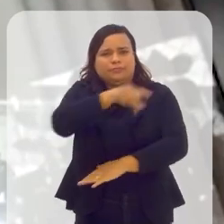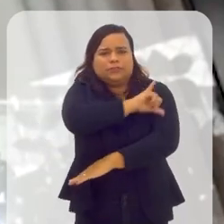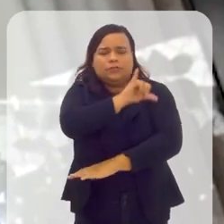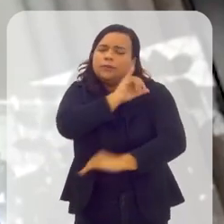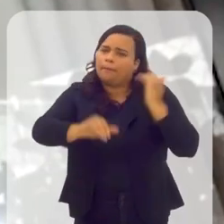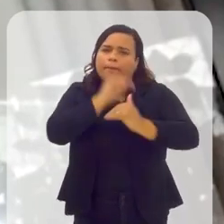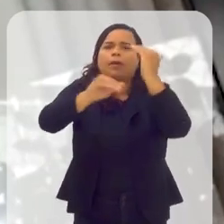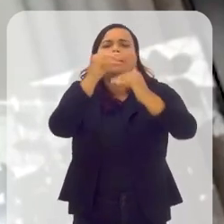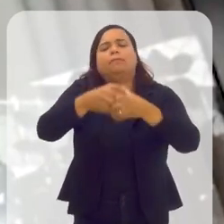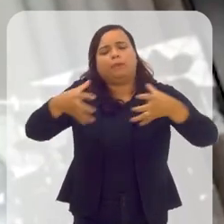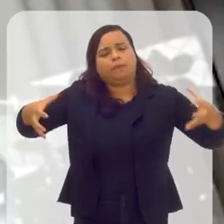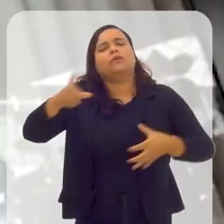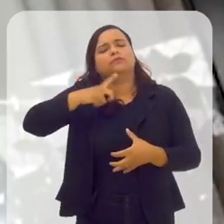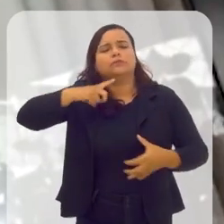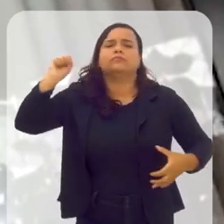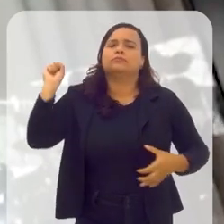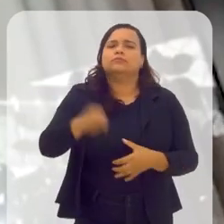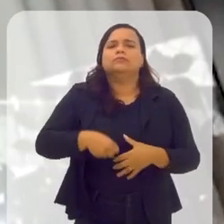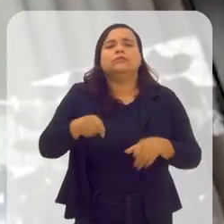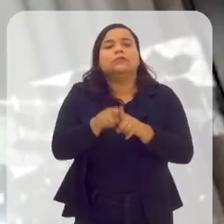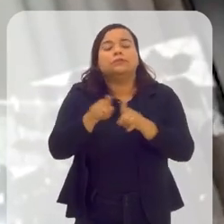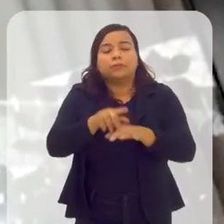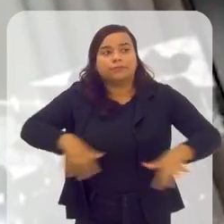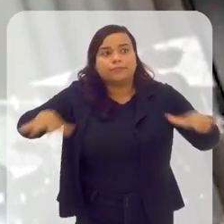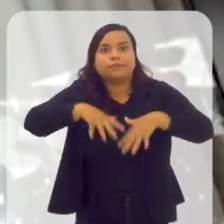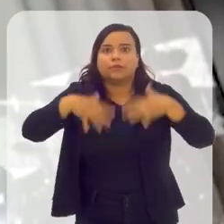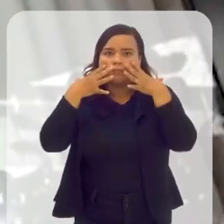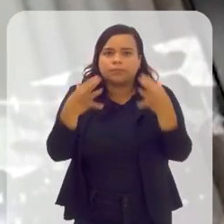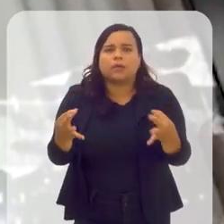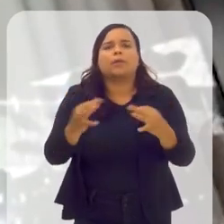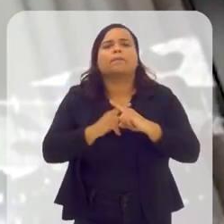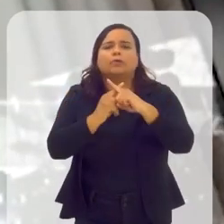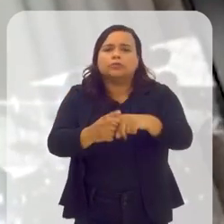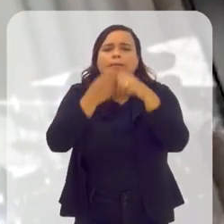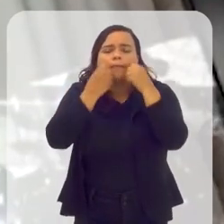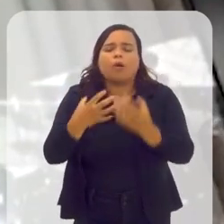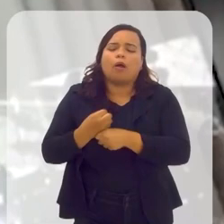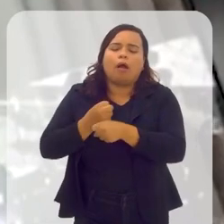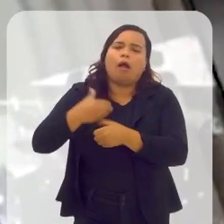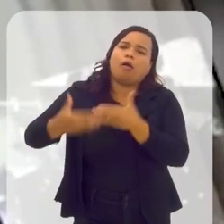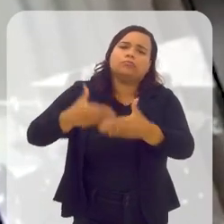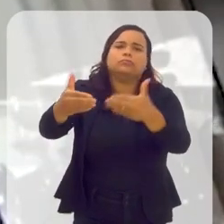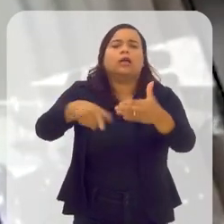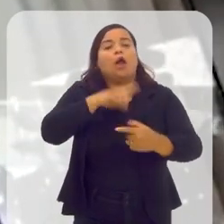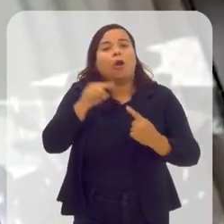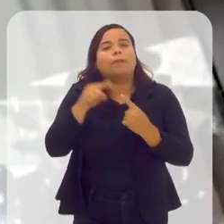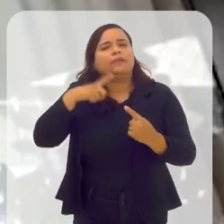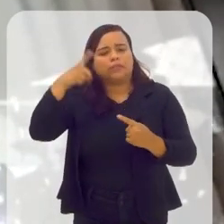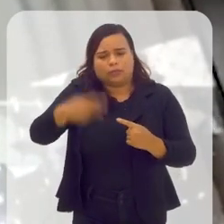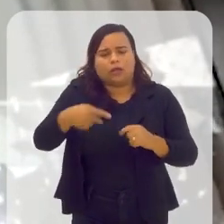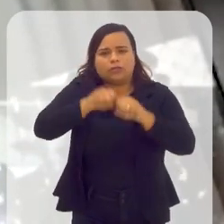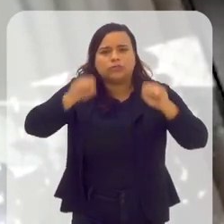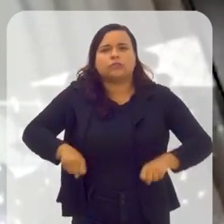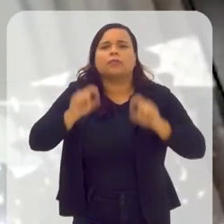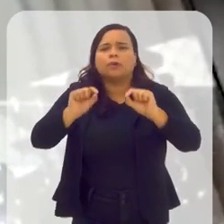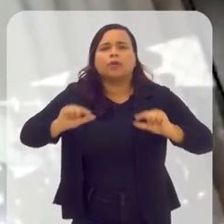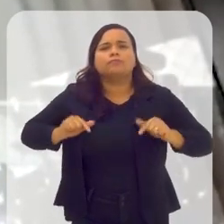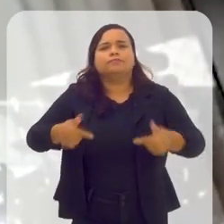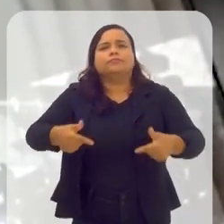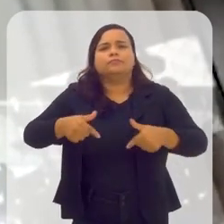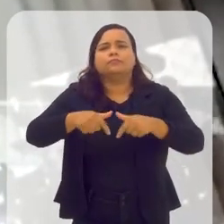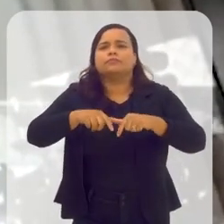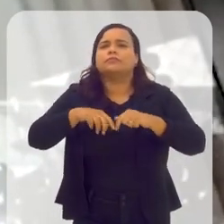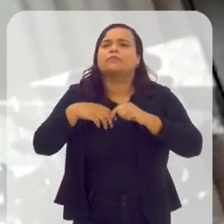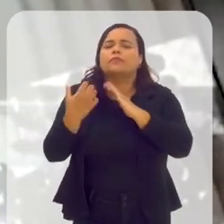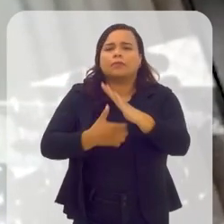avançando, está crescendo, e um cenário muito positivo para os próximos anos. Nós temos uma meta aqui no sistema, que é fazer com que o